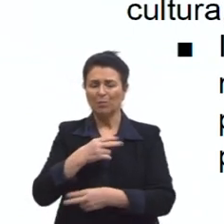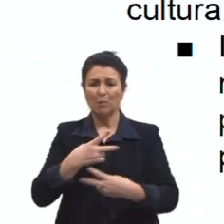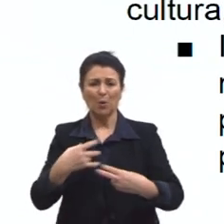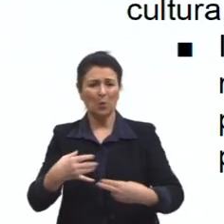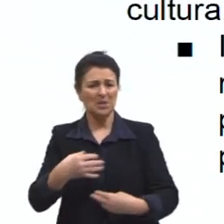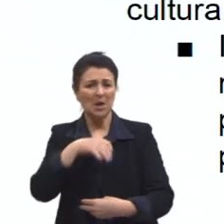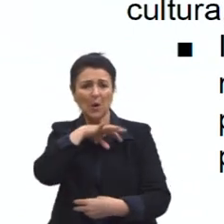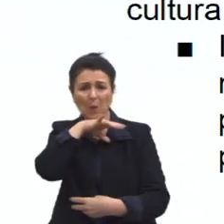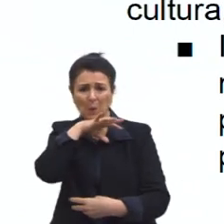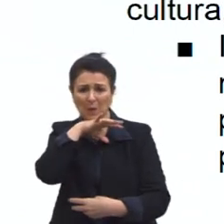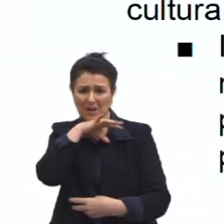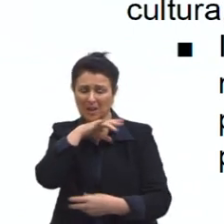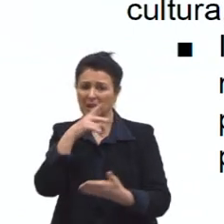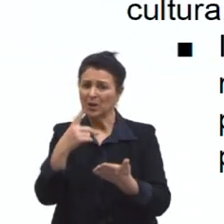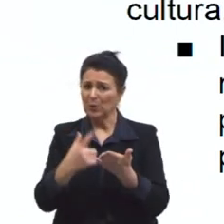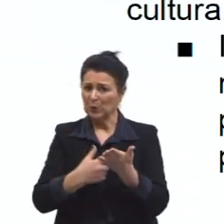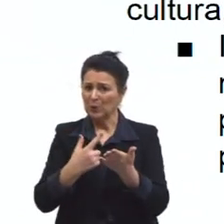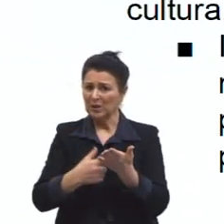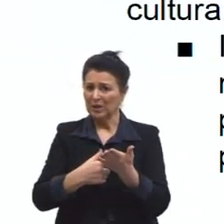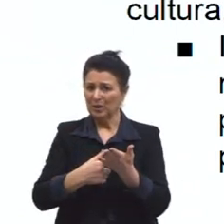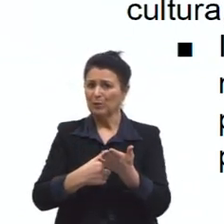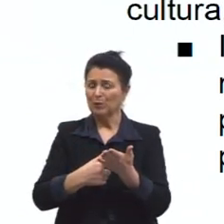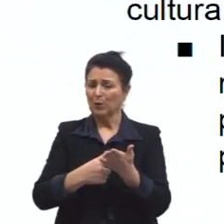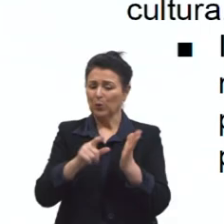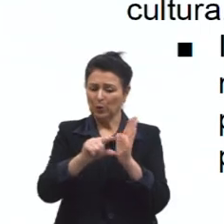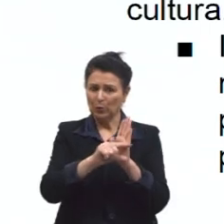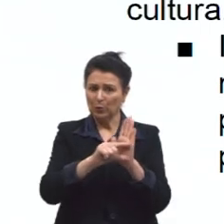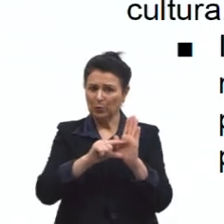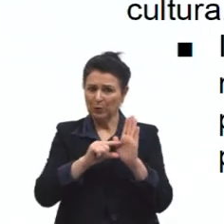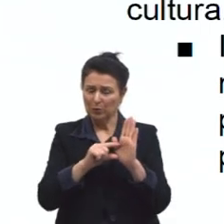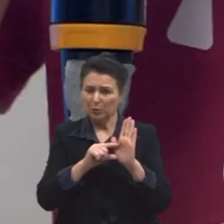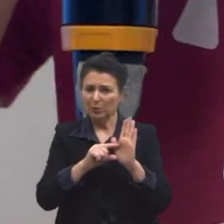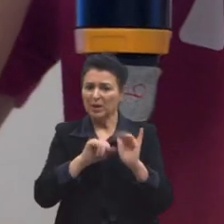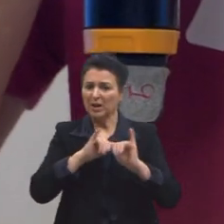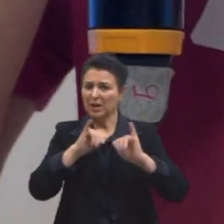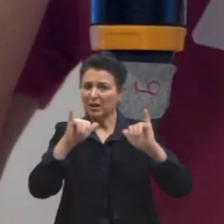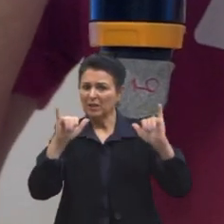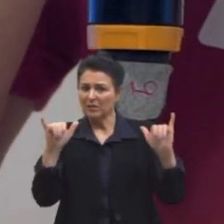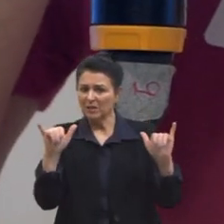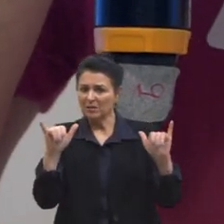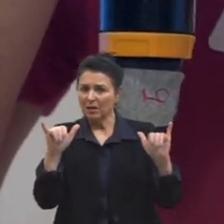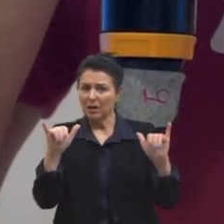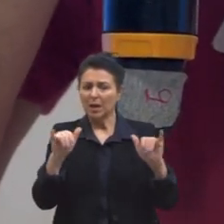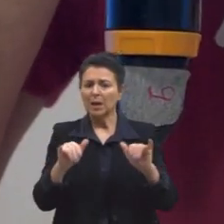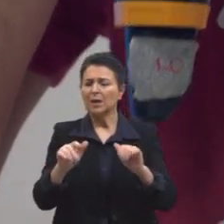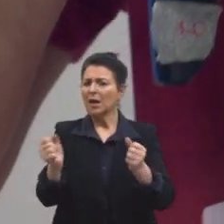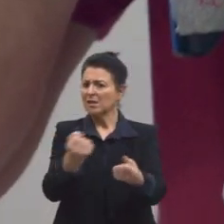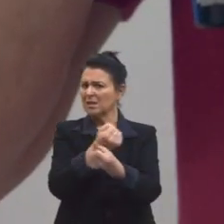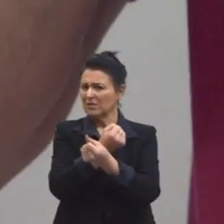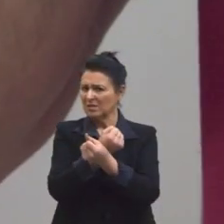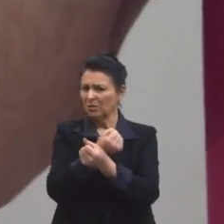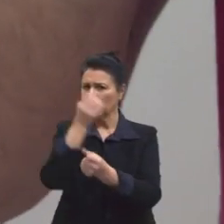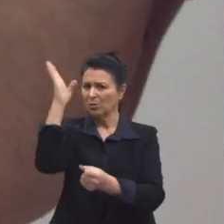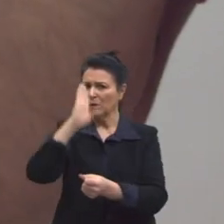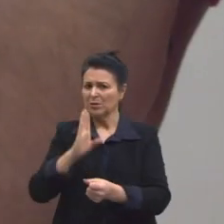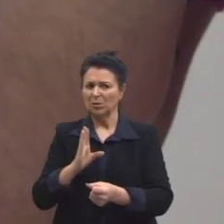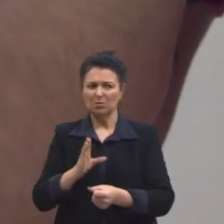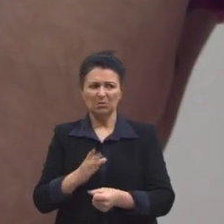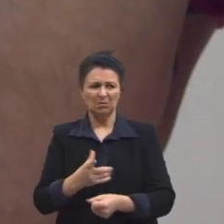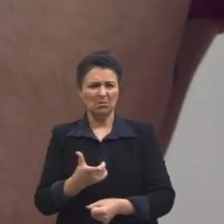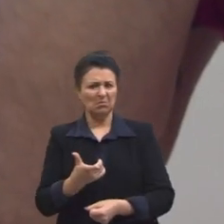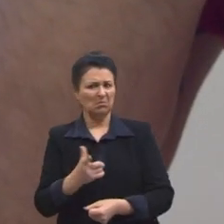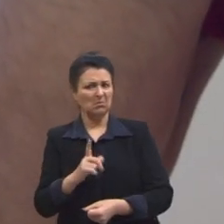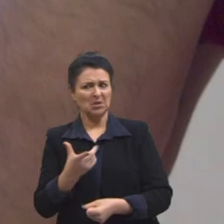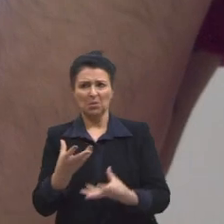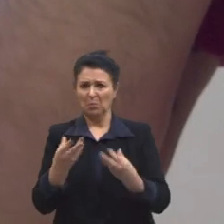do Gilberto Freire, que ele vai dizer, então, que essa escravização no Brasil não foi tão violenta, não foi tão absurda, não foi tão